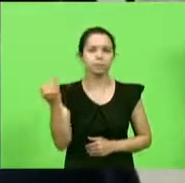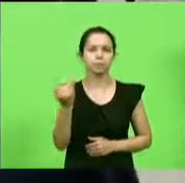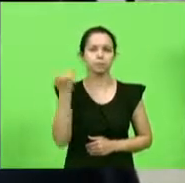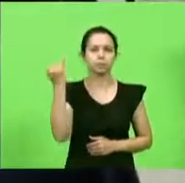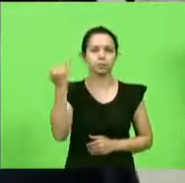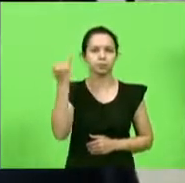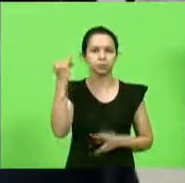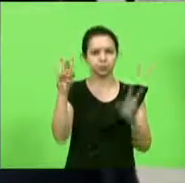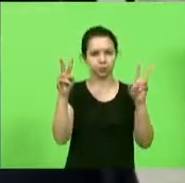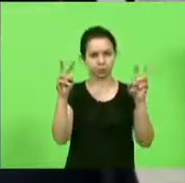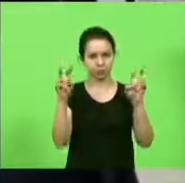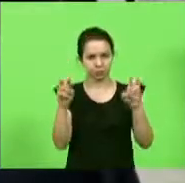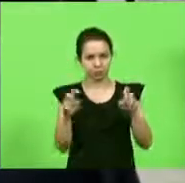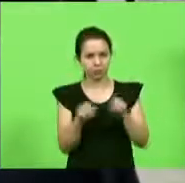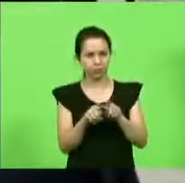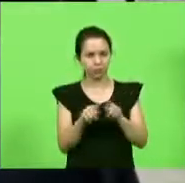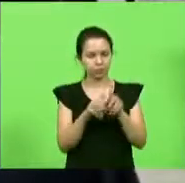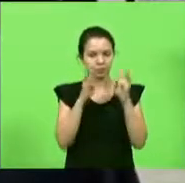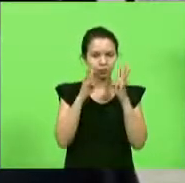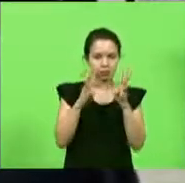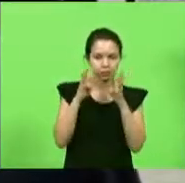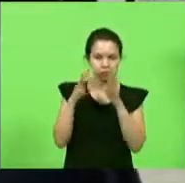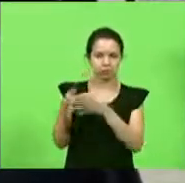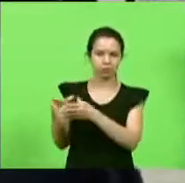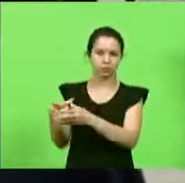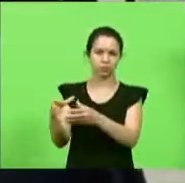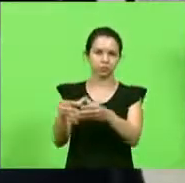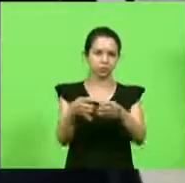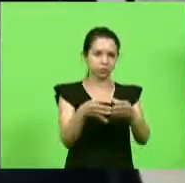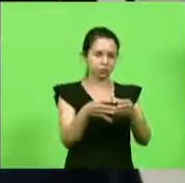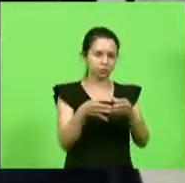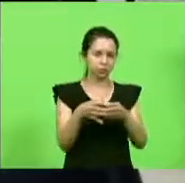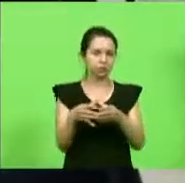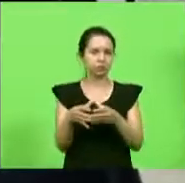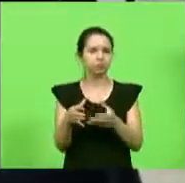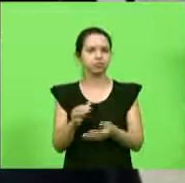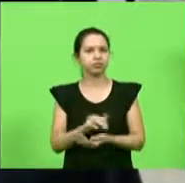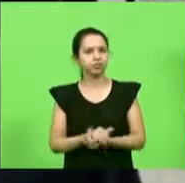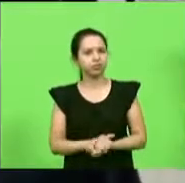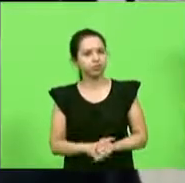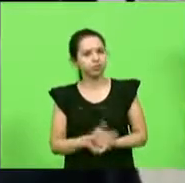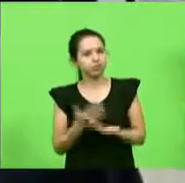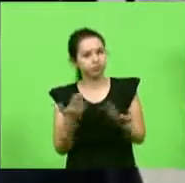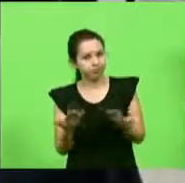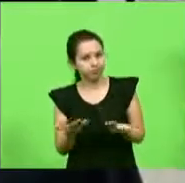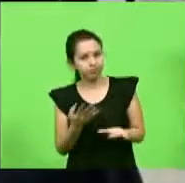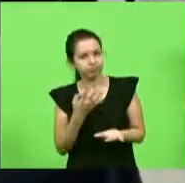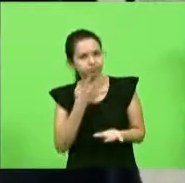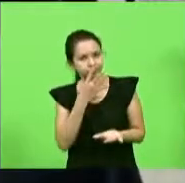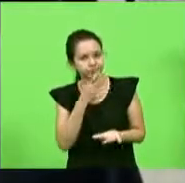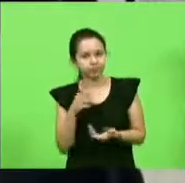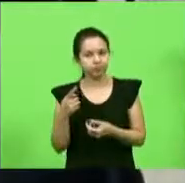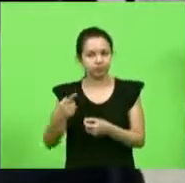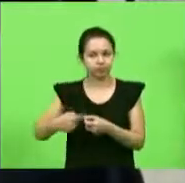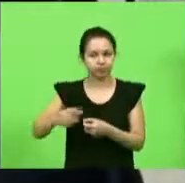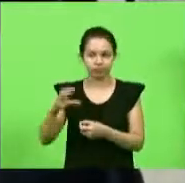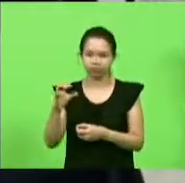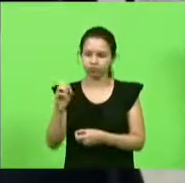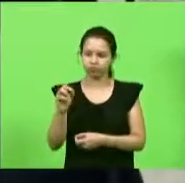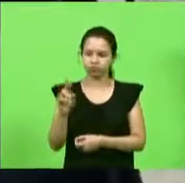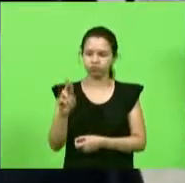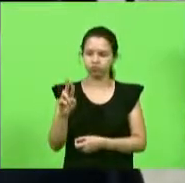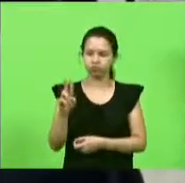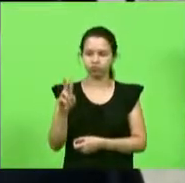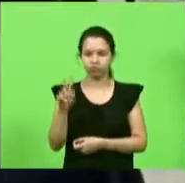e ter ouvido os inúmeros setores seja fazem os senhores em Corupata está querendo estão querendo é